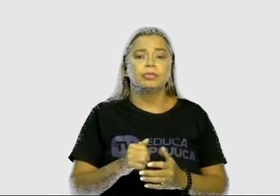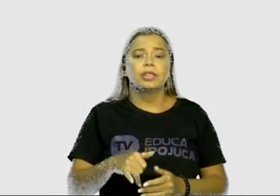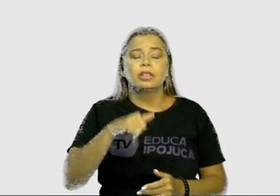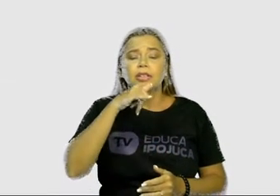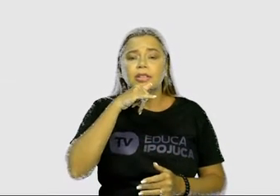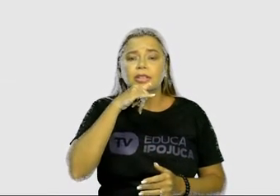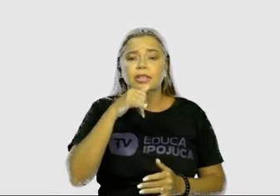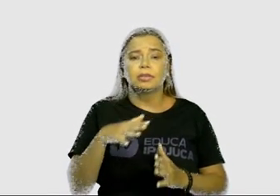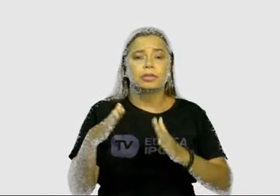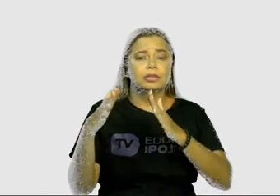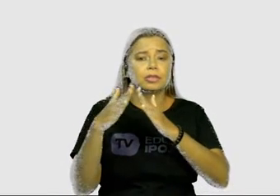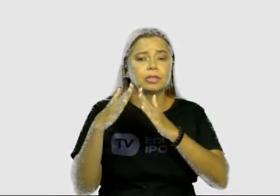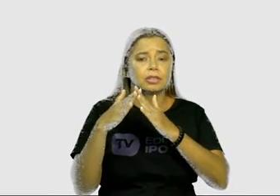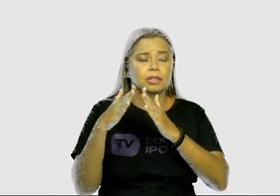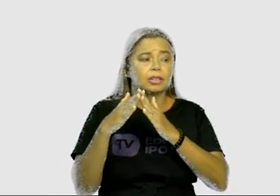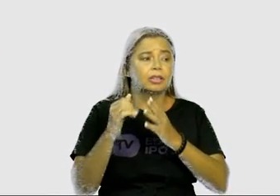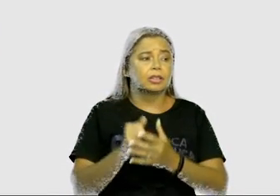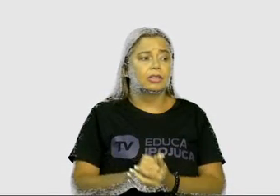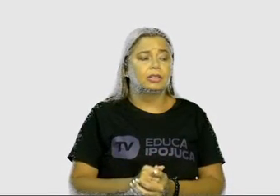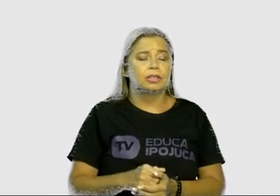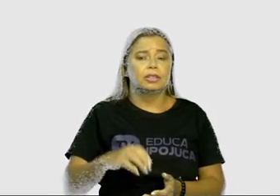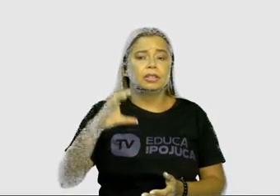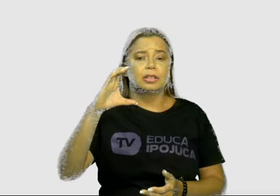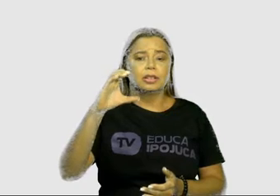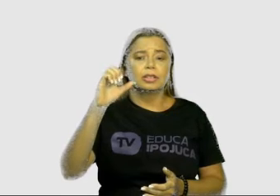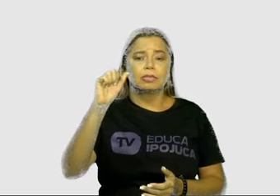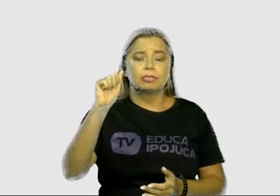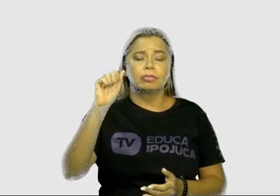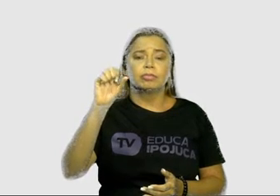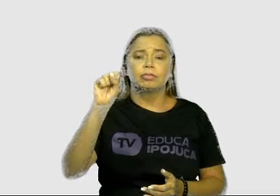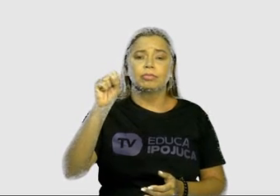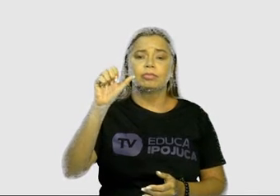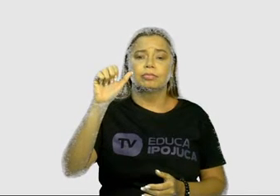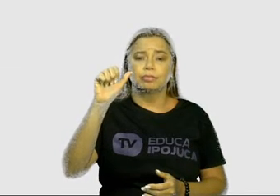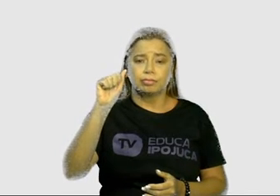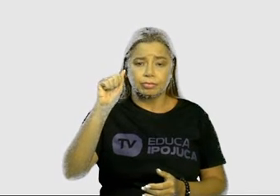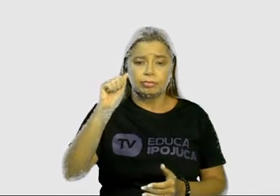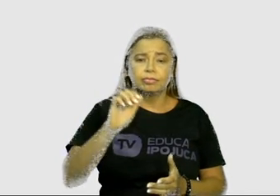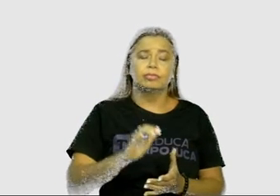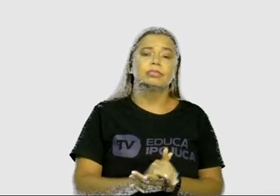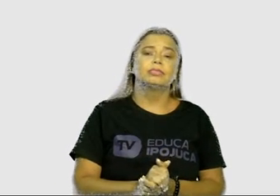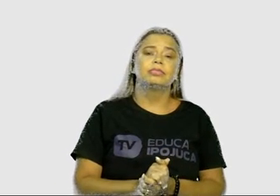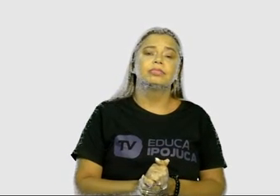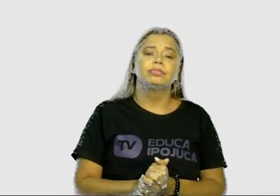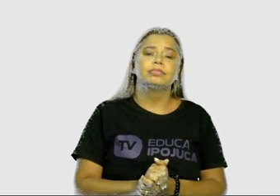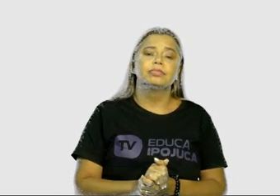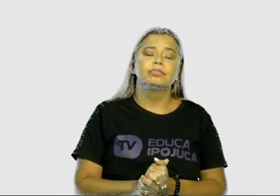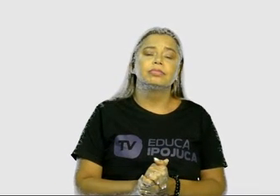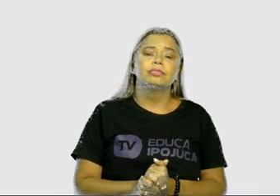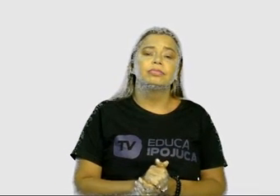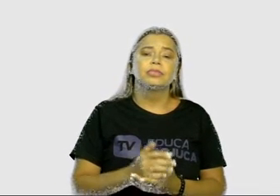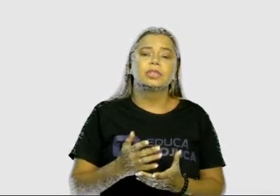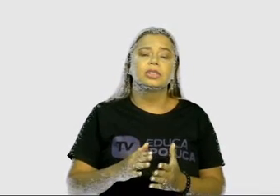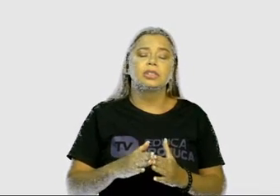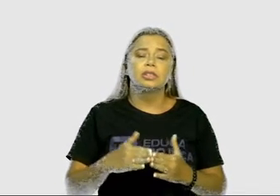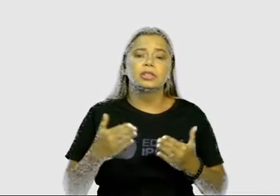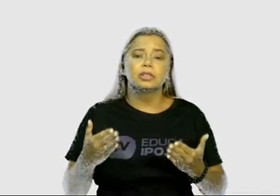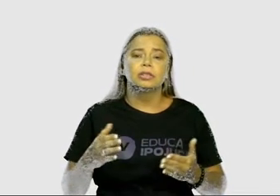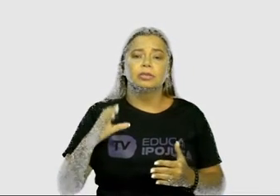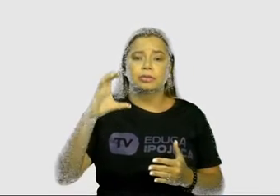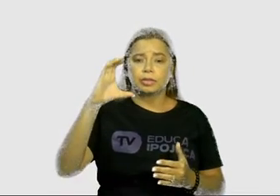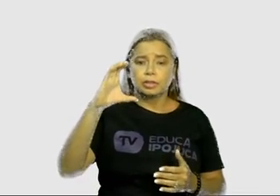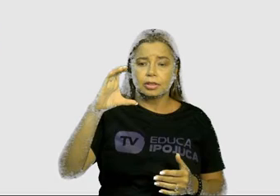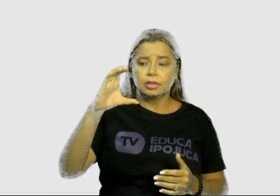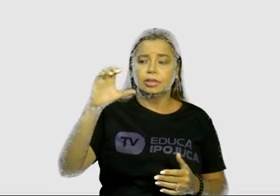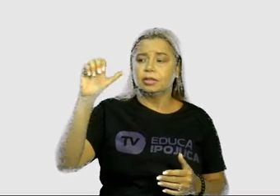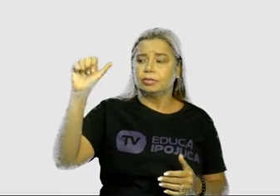Temos C, A, S, A. Por isso que C, A, K,